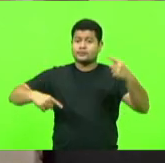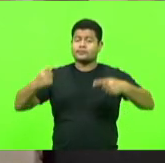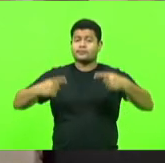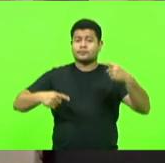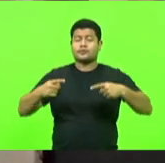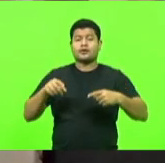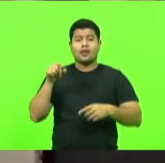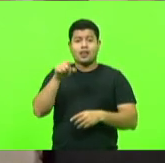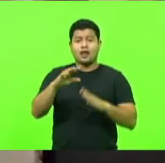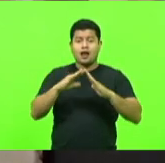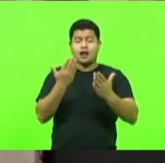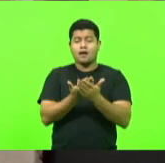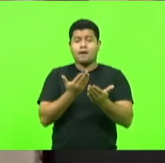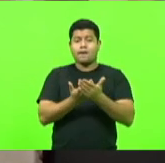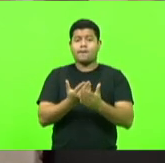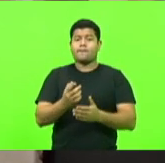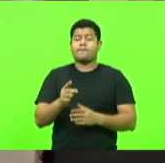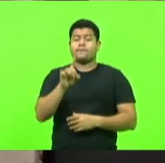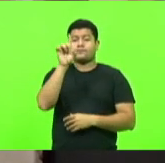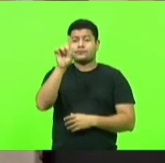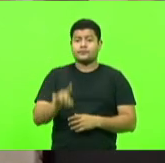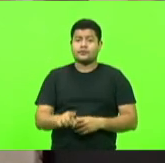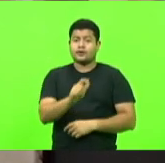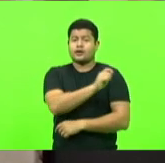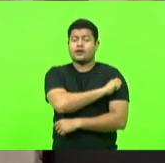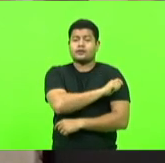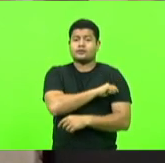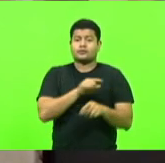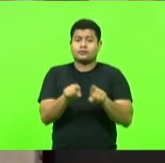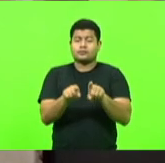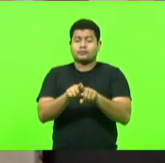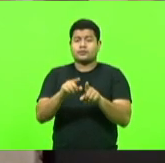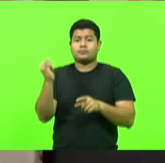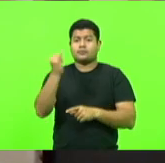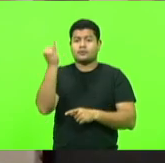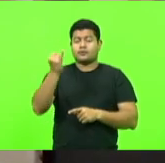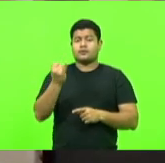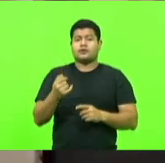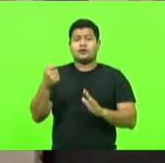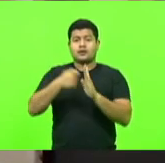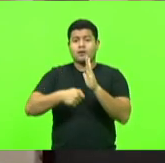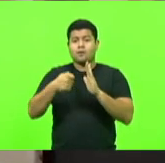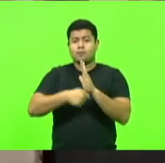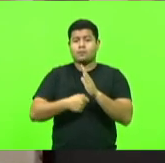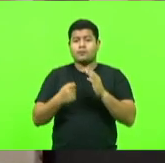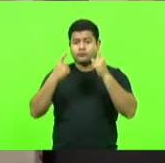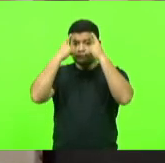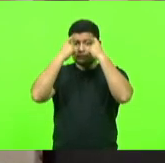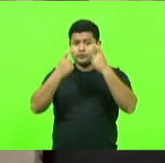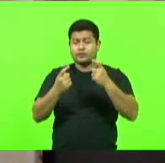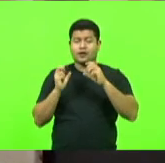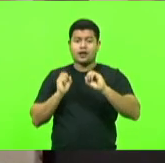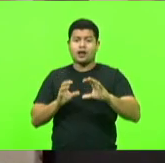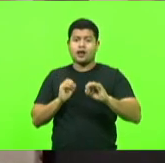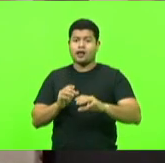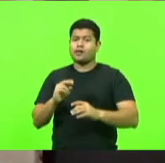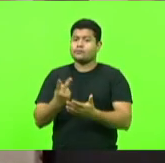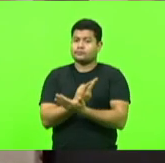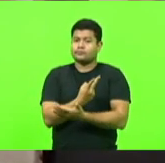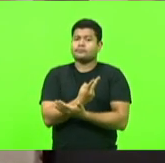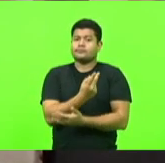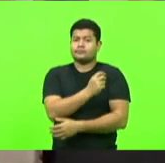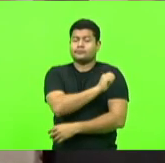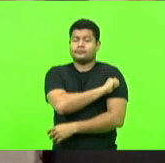os direitos dos alunos e também a importância de combater a violência institucional. Então, peço o apoio dos senhores deputados para o nosso